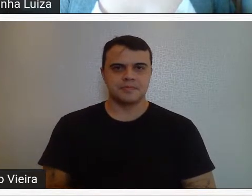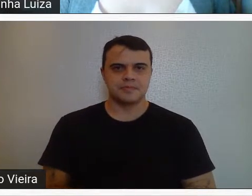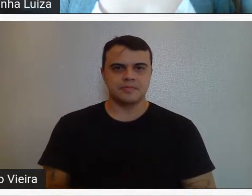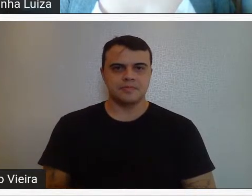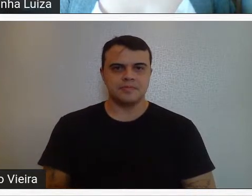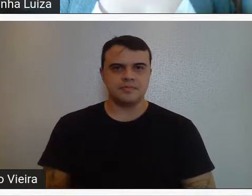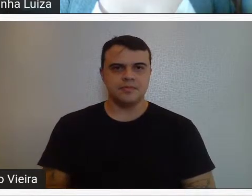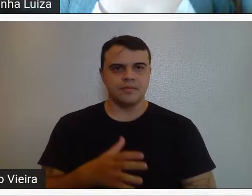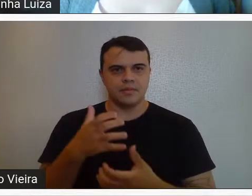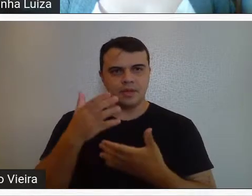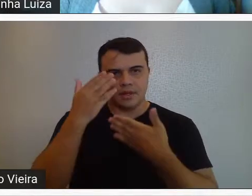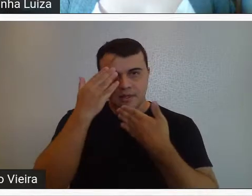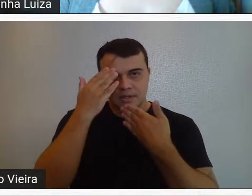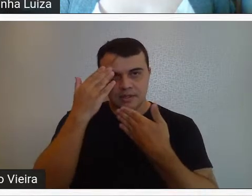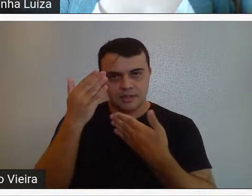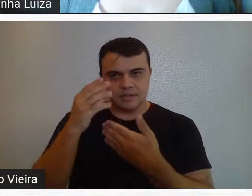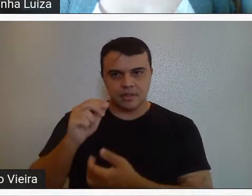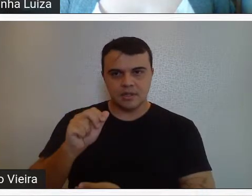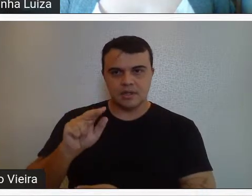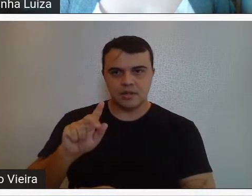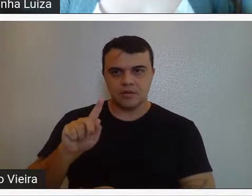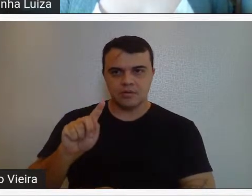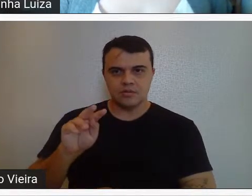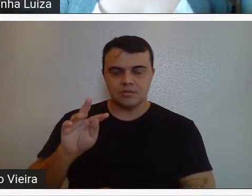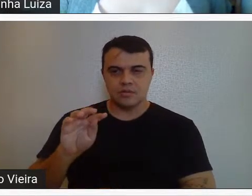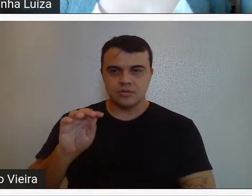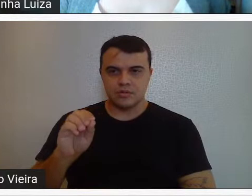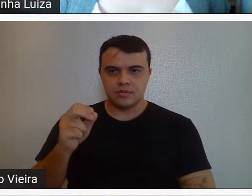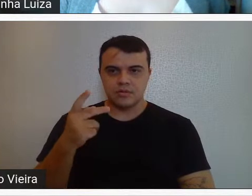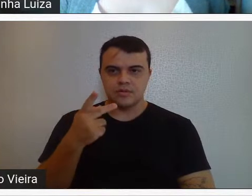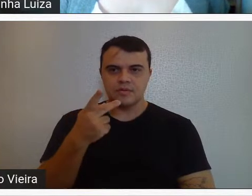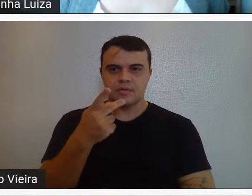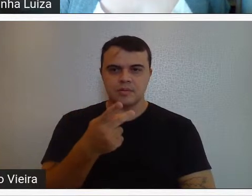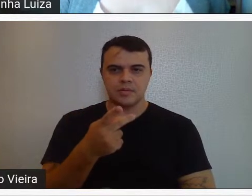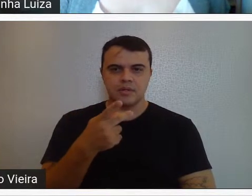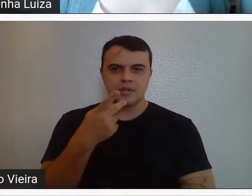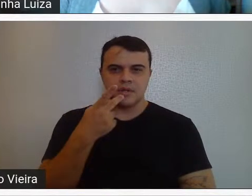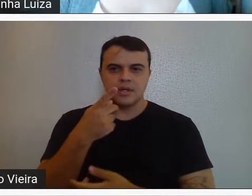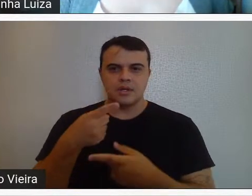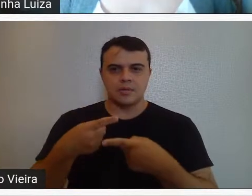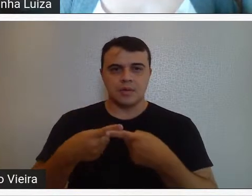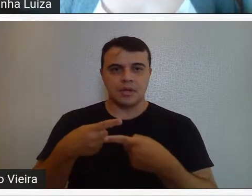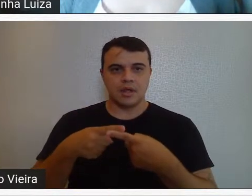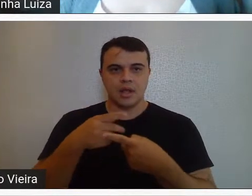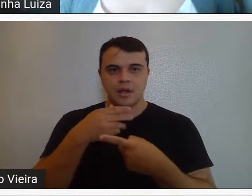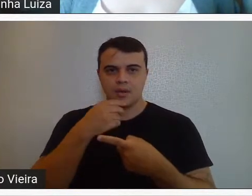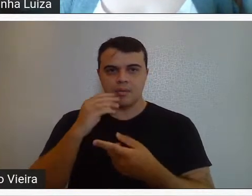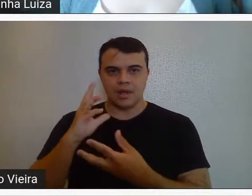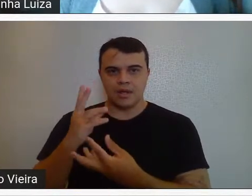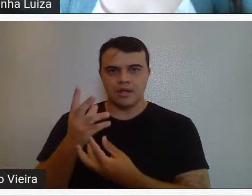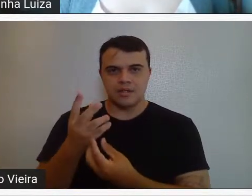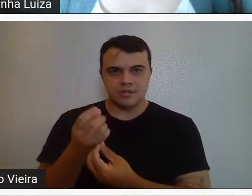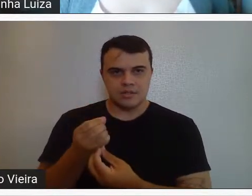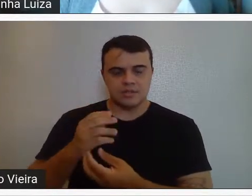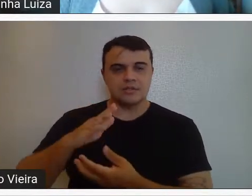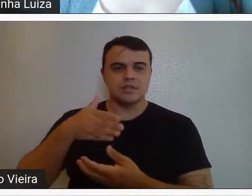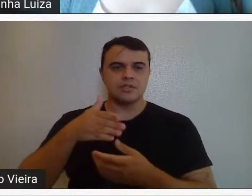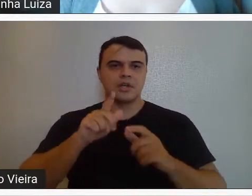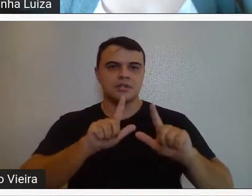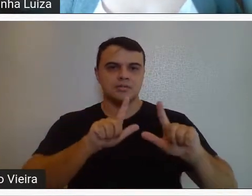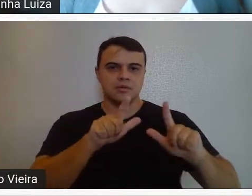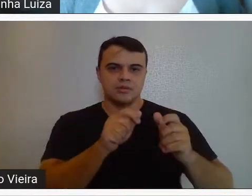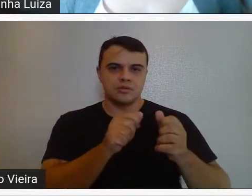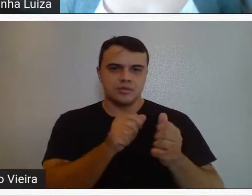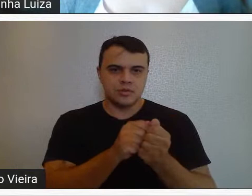Eu quero agradecer ao Augusto Fonseca também, que está aqui no chat. O Augusto Fonseca que é um artista que já expôs com a